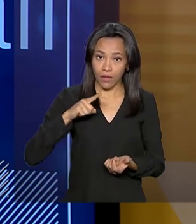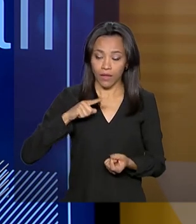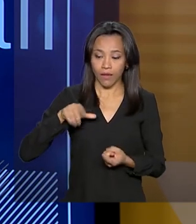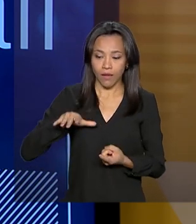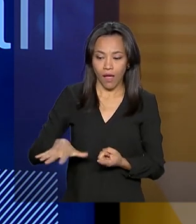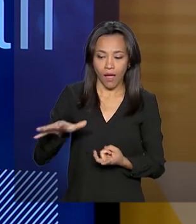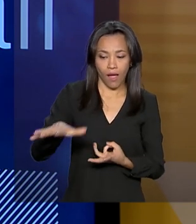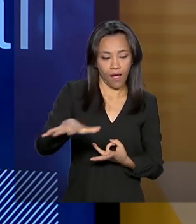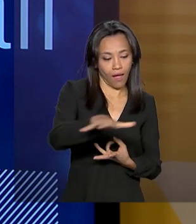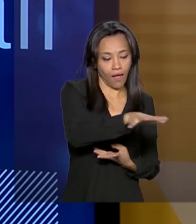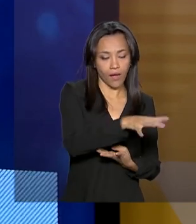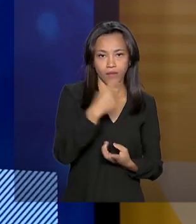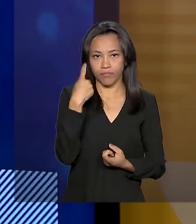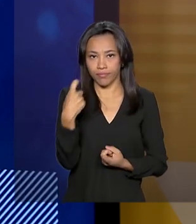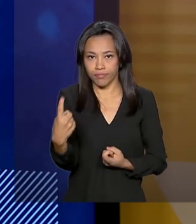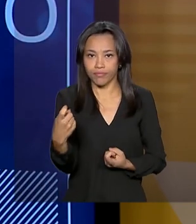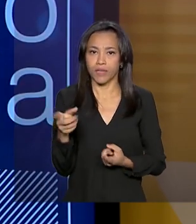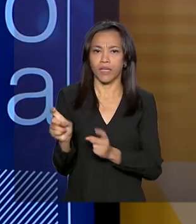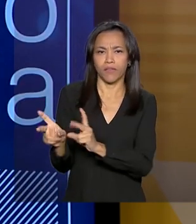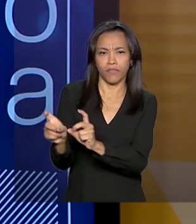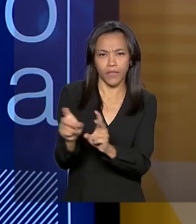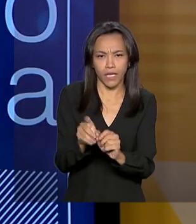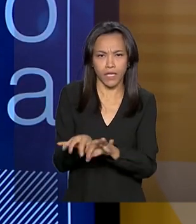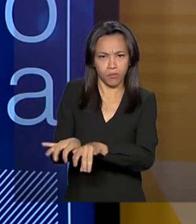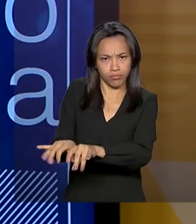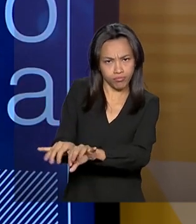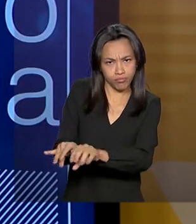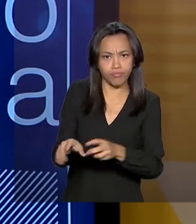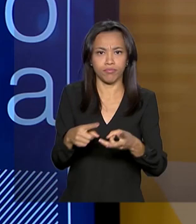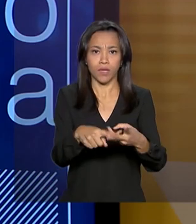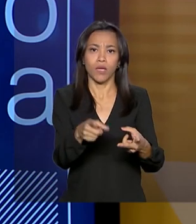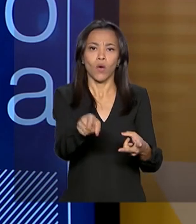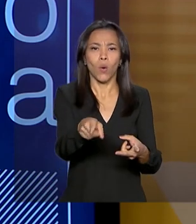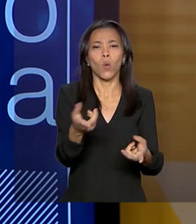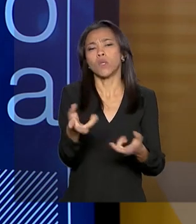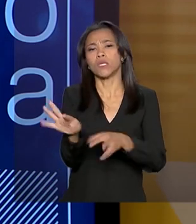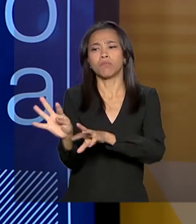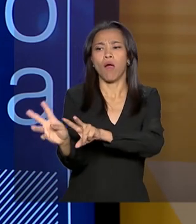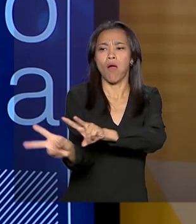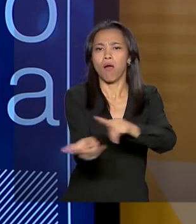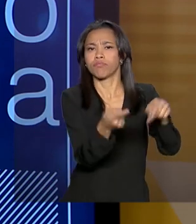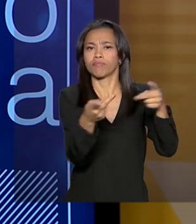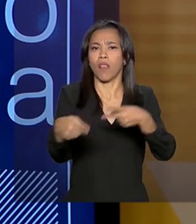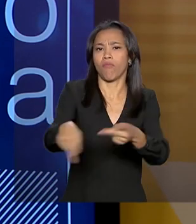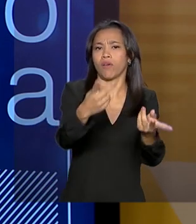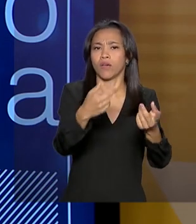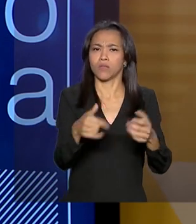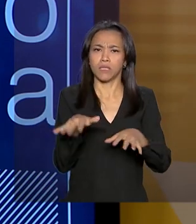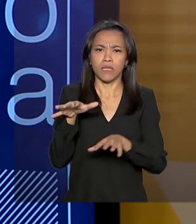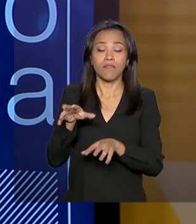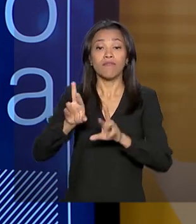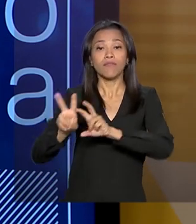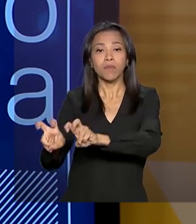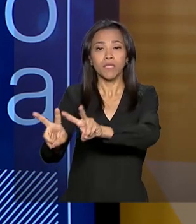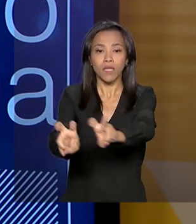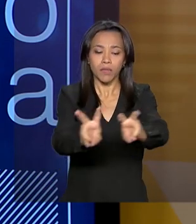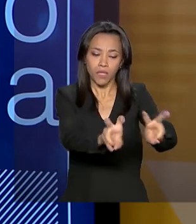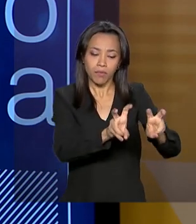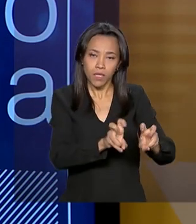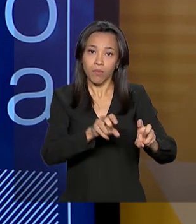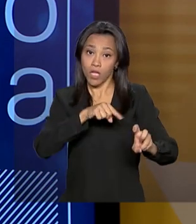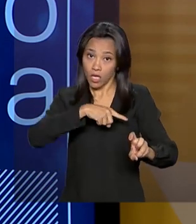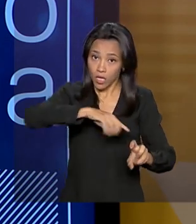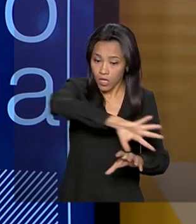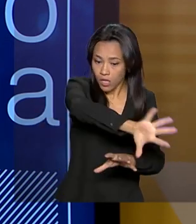E um deles é comércio eletrônico, outro é contrabando, outro é hardware, né? E nós atuamos